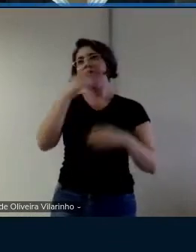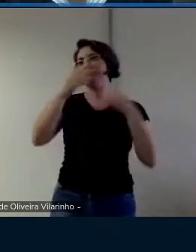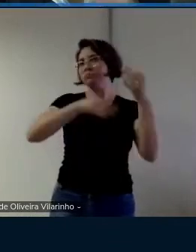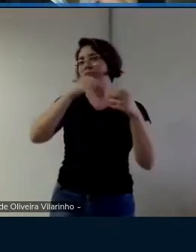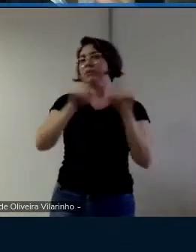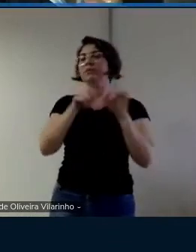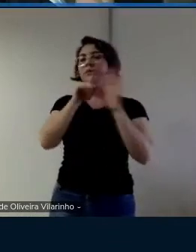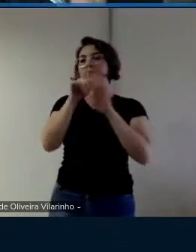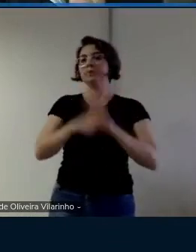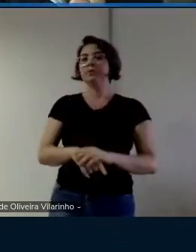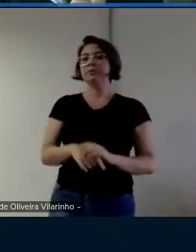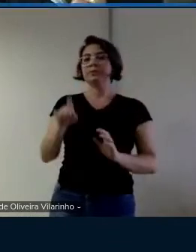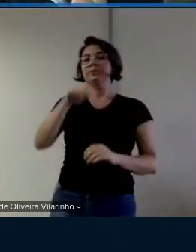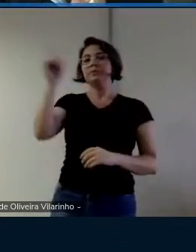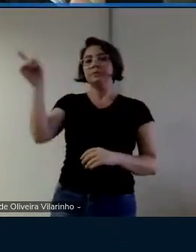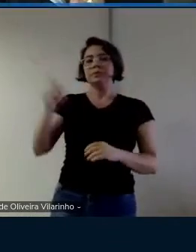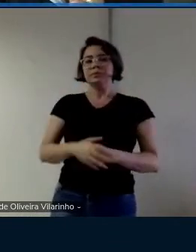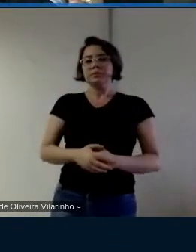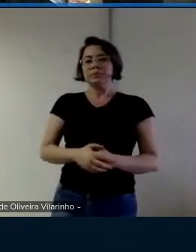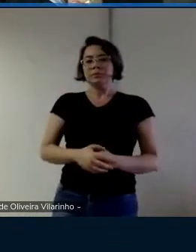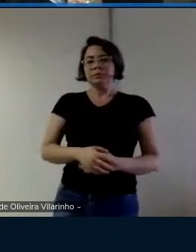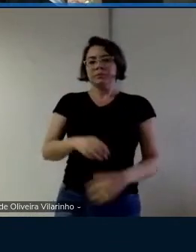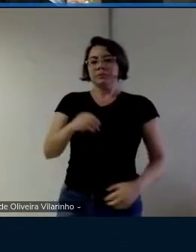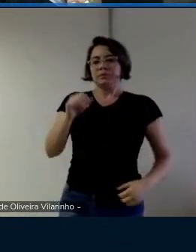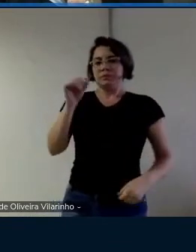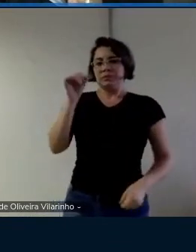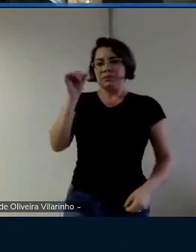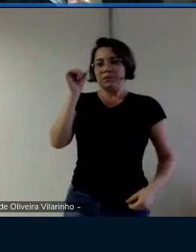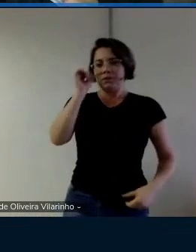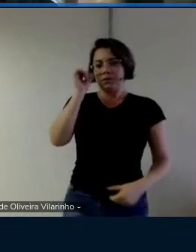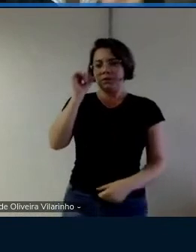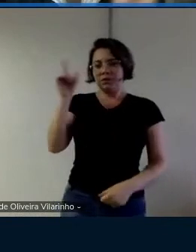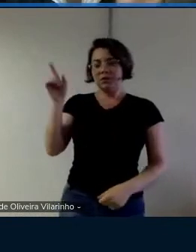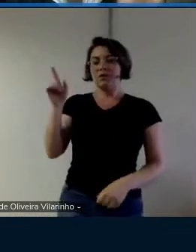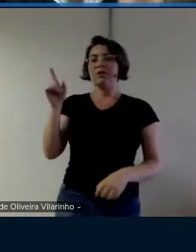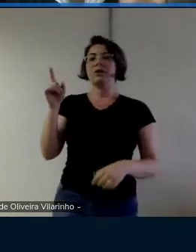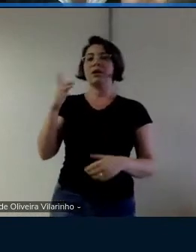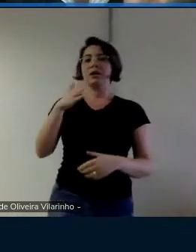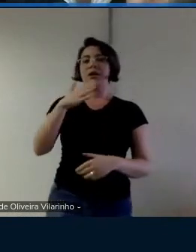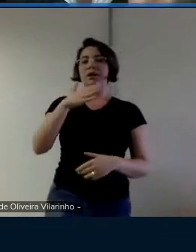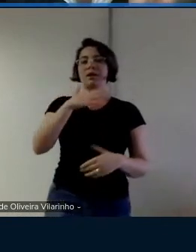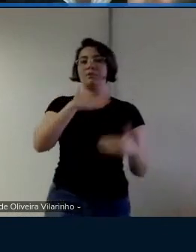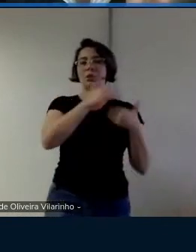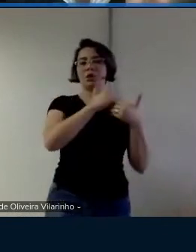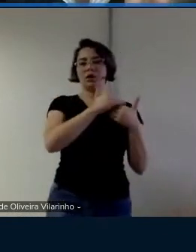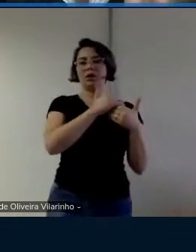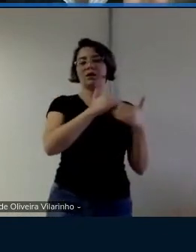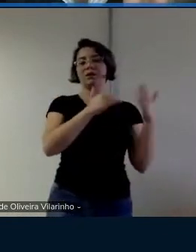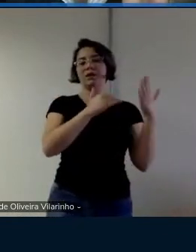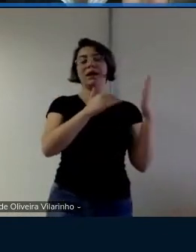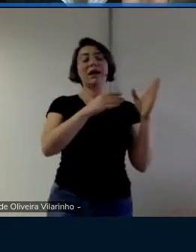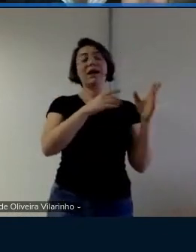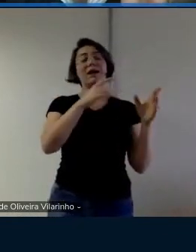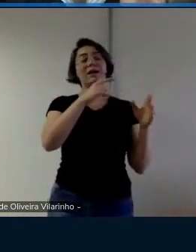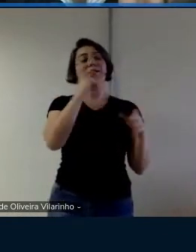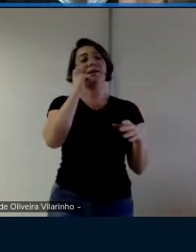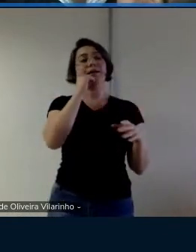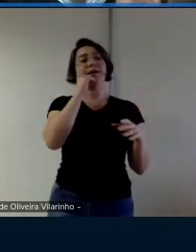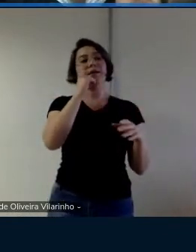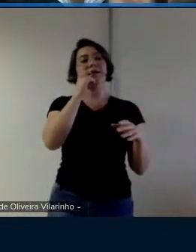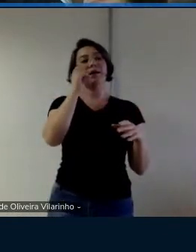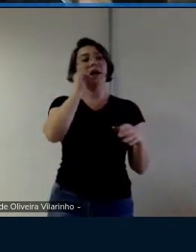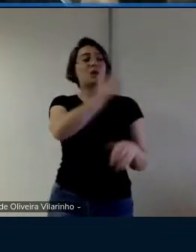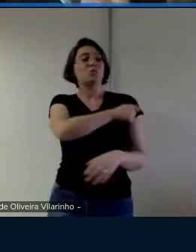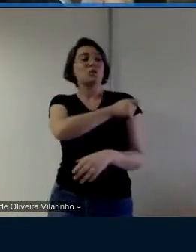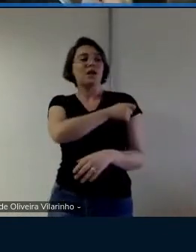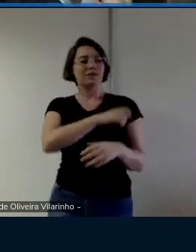Foi um comentário aconteceu a minha orientanda que a Sandra participou da banca na segunda passada aconteceu